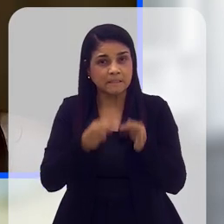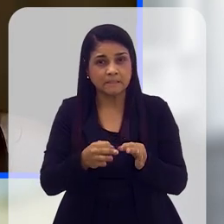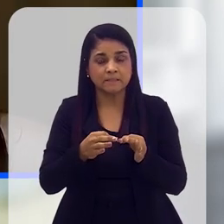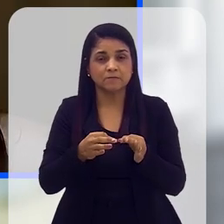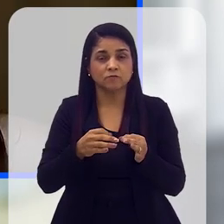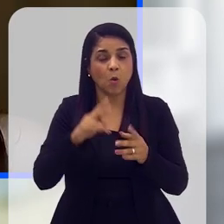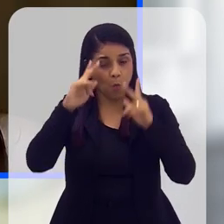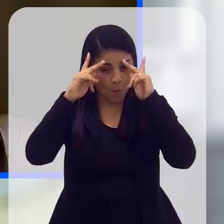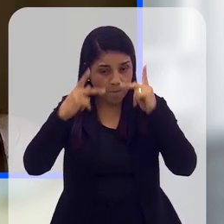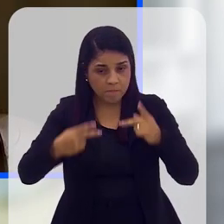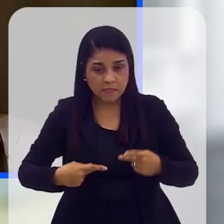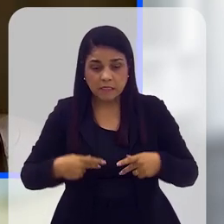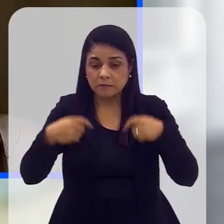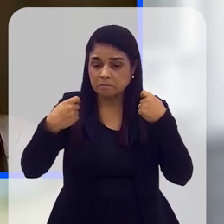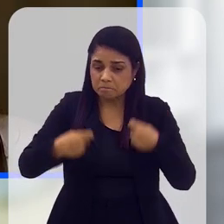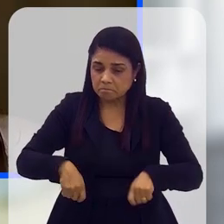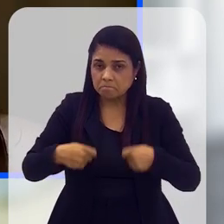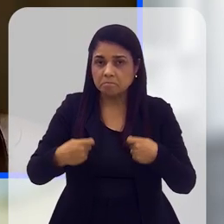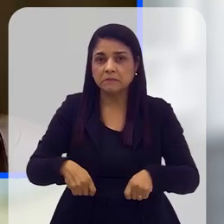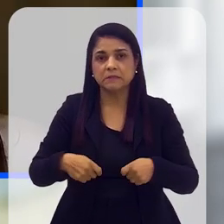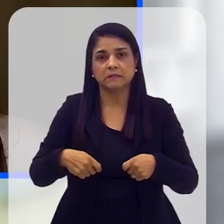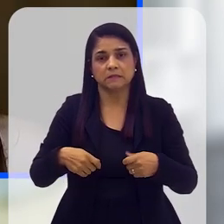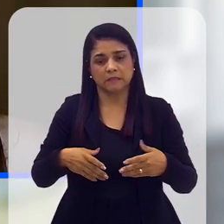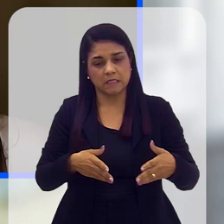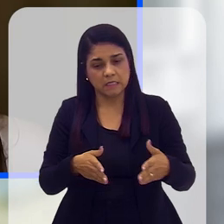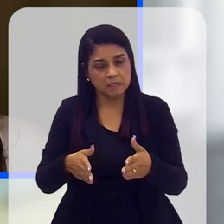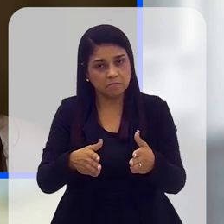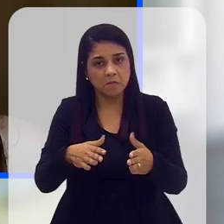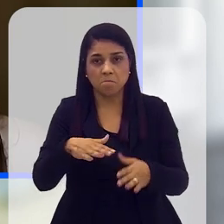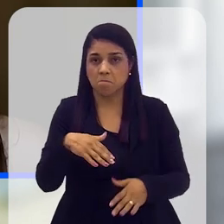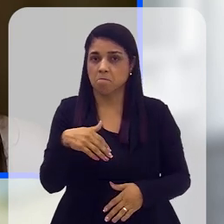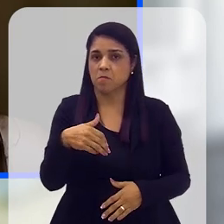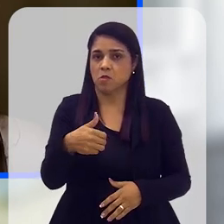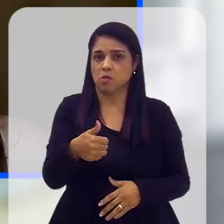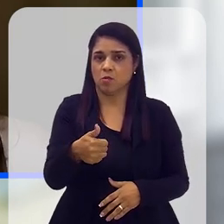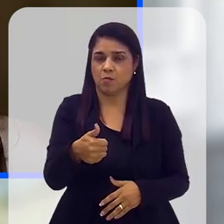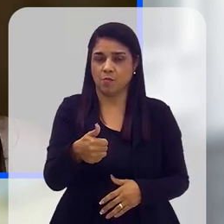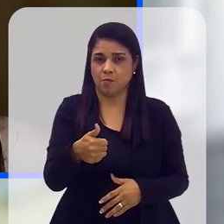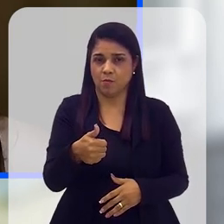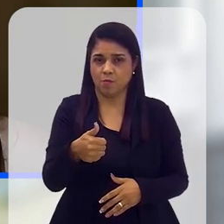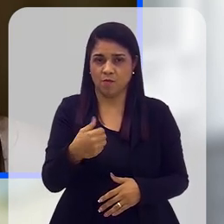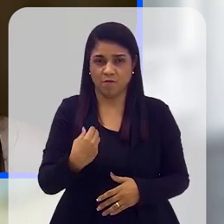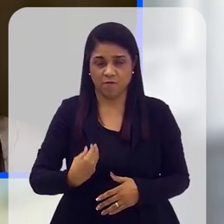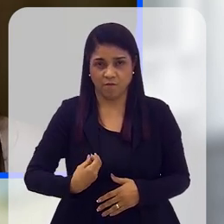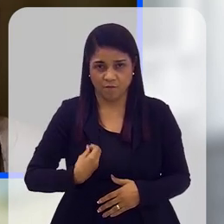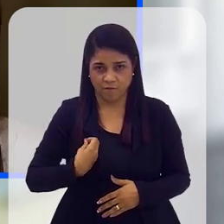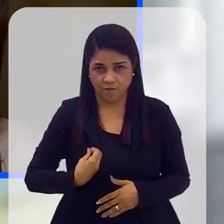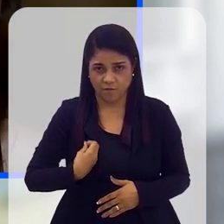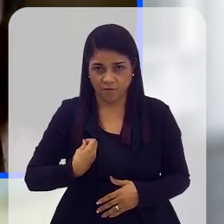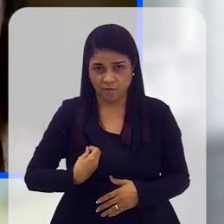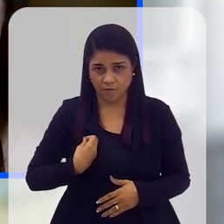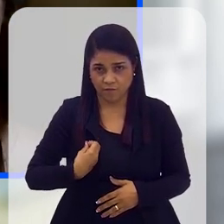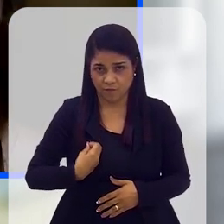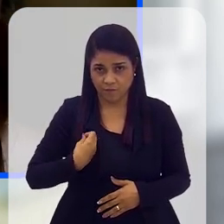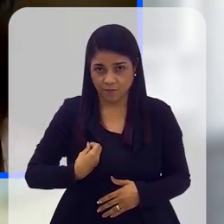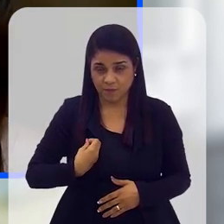de que a humanidade tem realmente caminhado para uma melhoria em prol